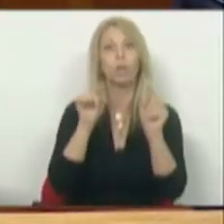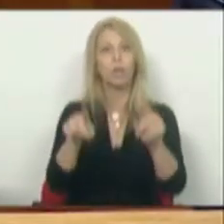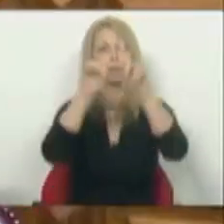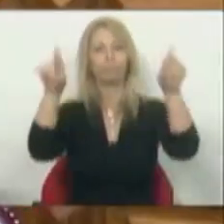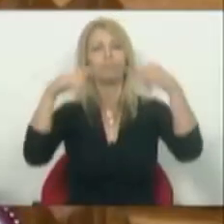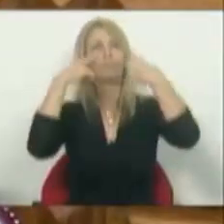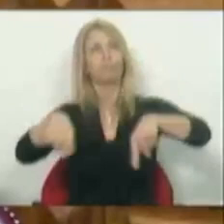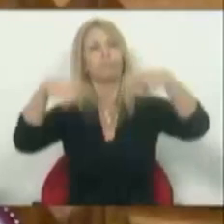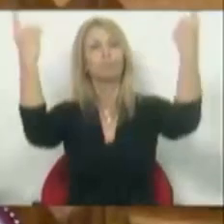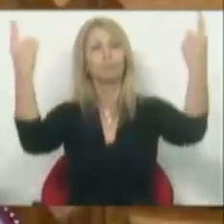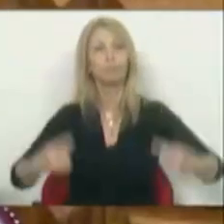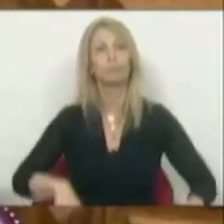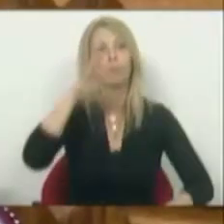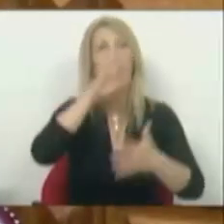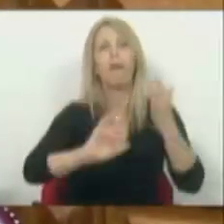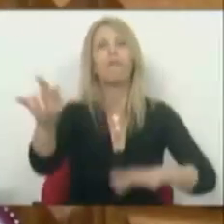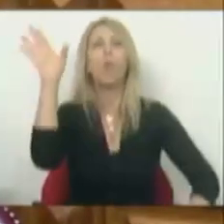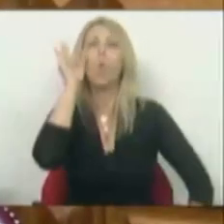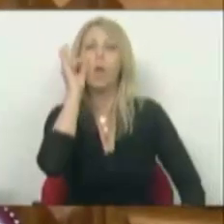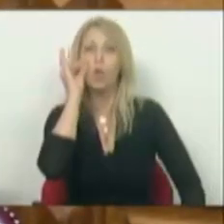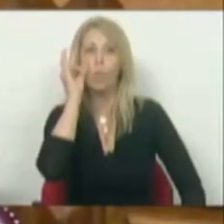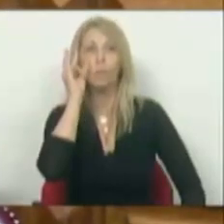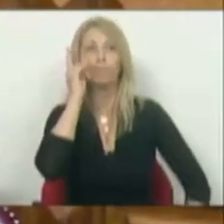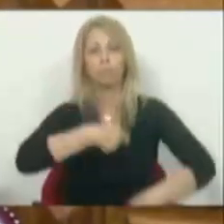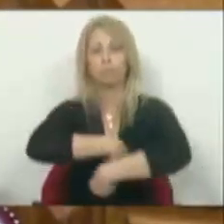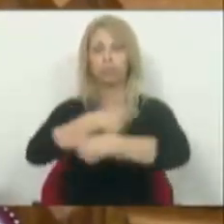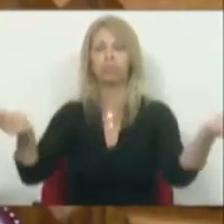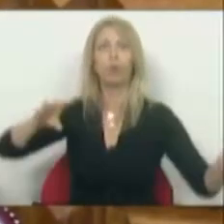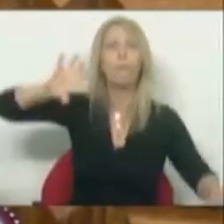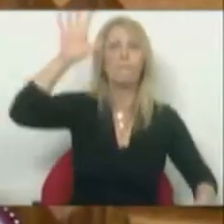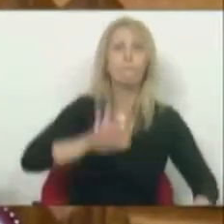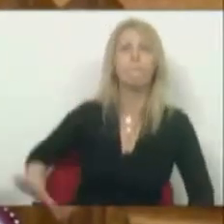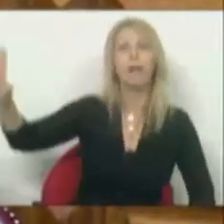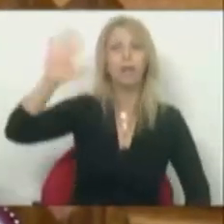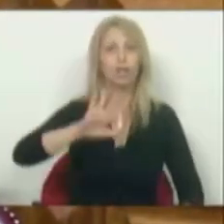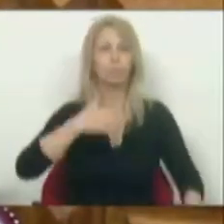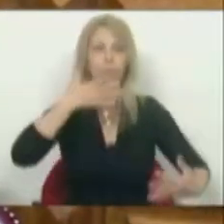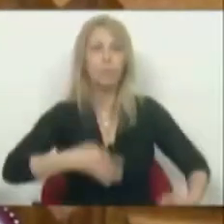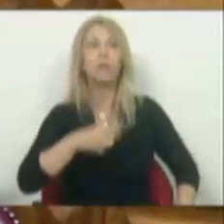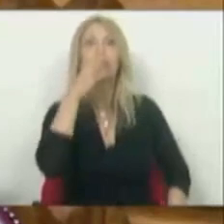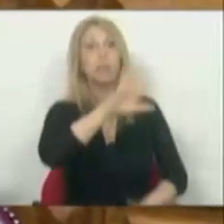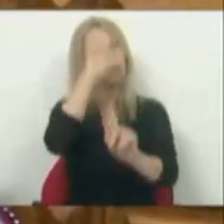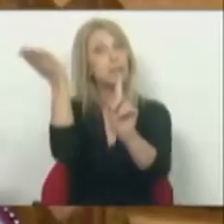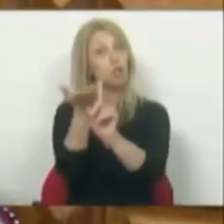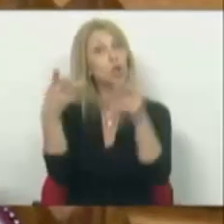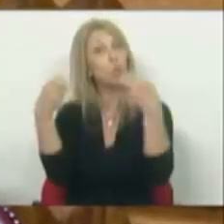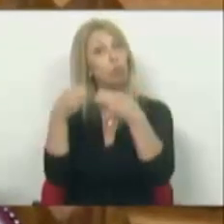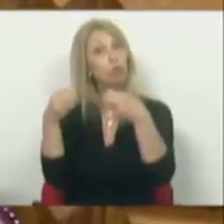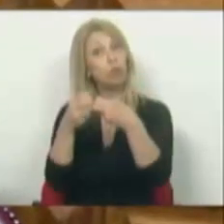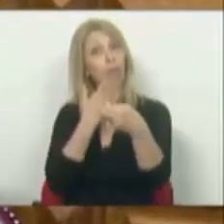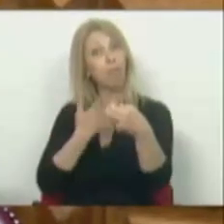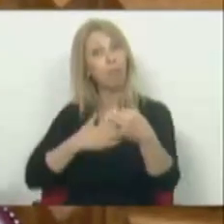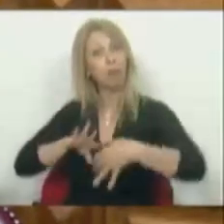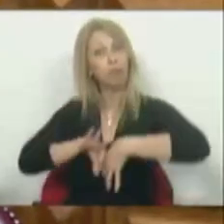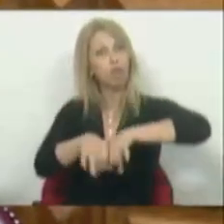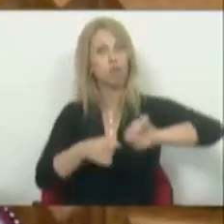que o seu homólogo húngaro fez distribuir pelo país todo. Diz basicamente que as sanções de Bruxelas nos estão a destruir